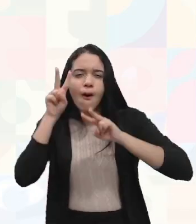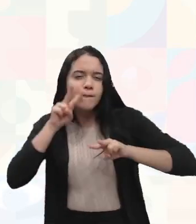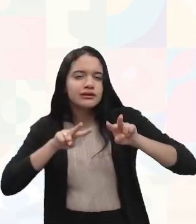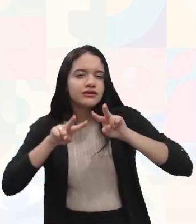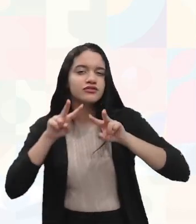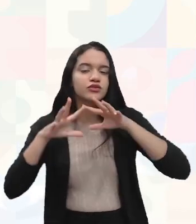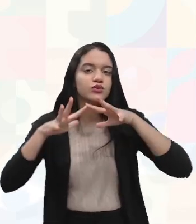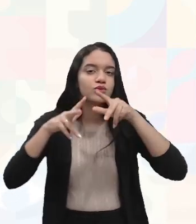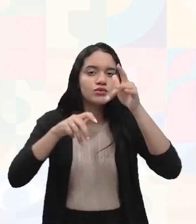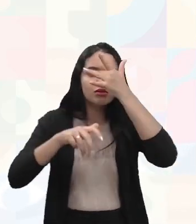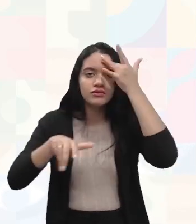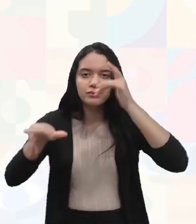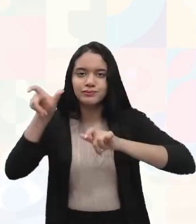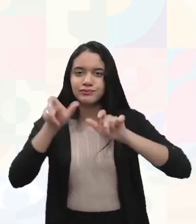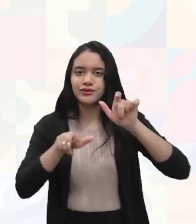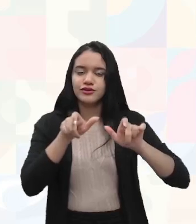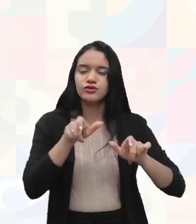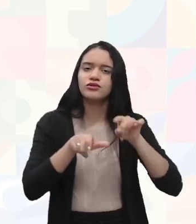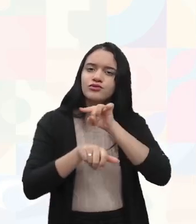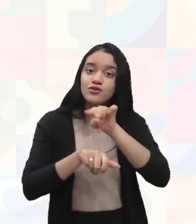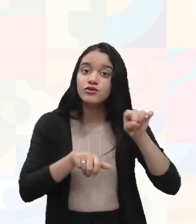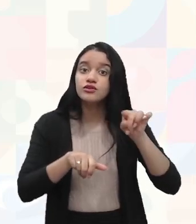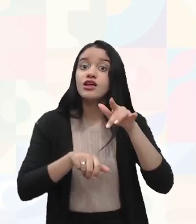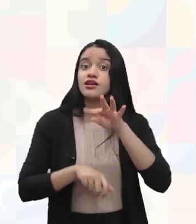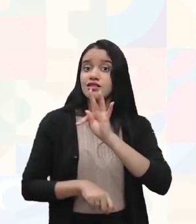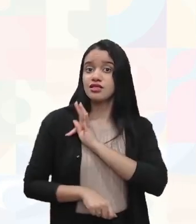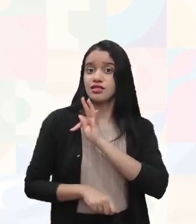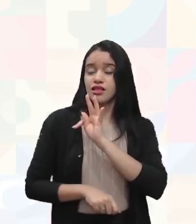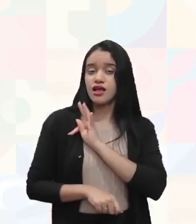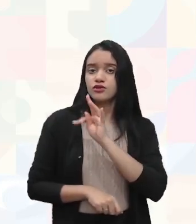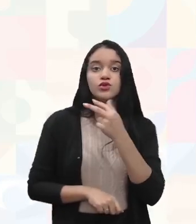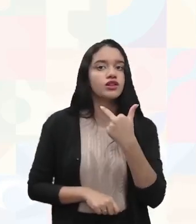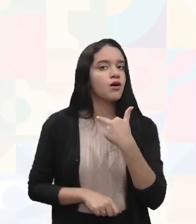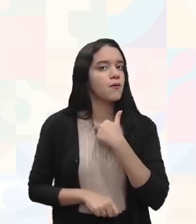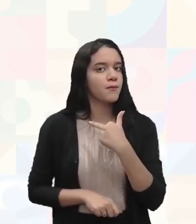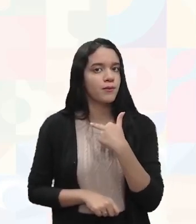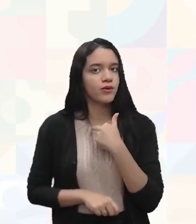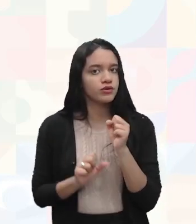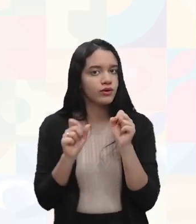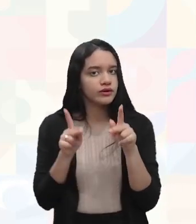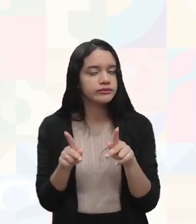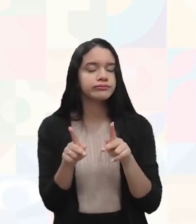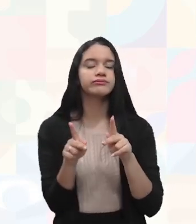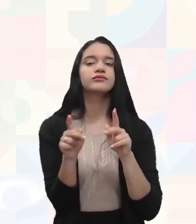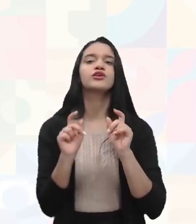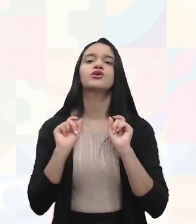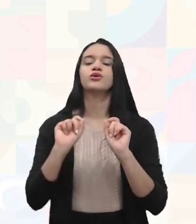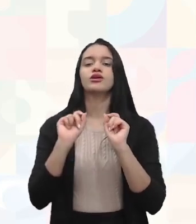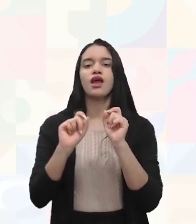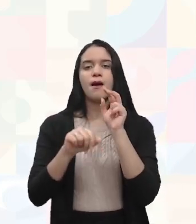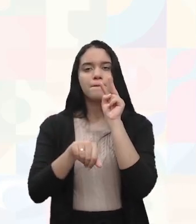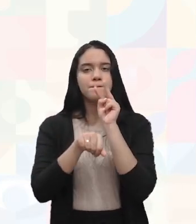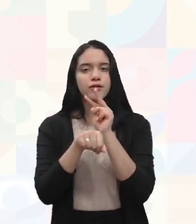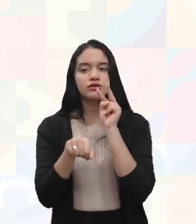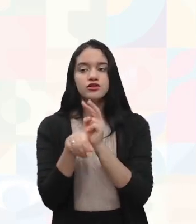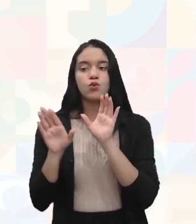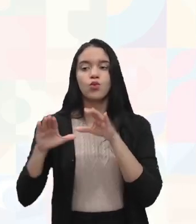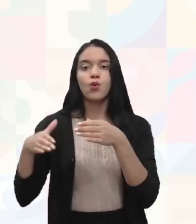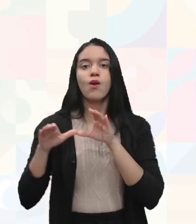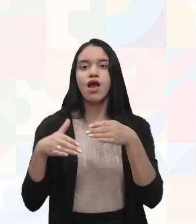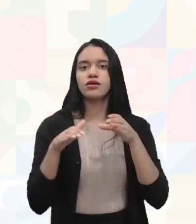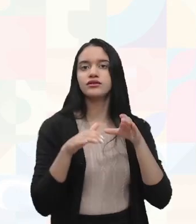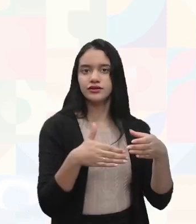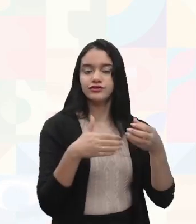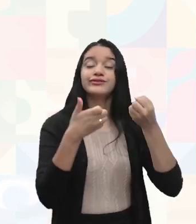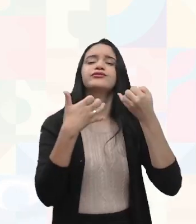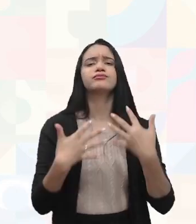por todas as pessoas e vocês, enquanto técnico, não podem deixar passar, né, que é a proteção coletiva. A gente